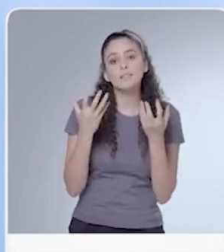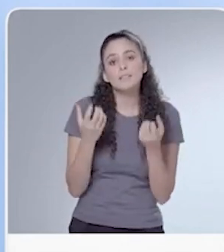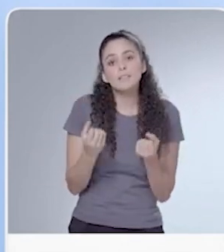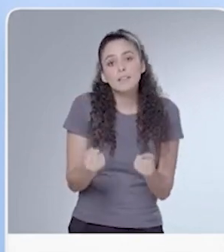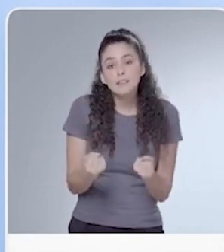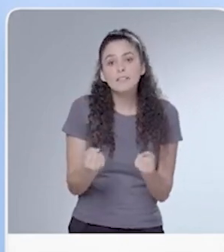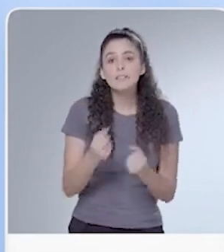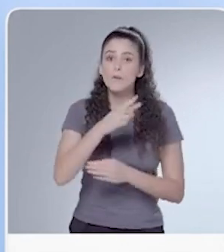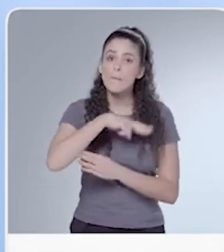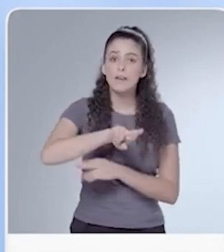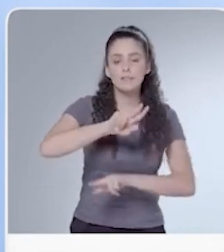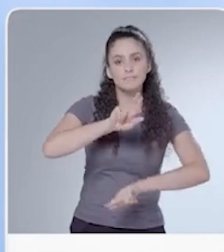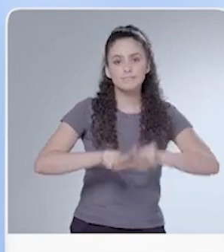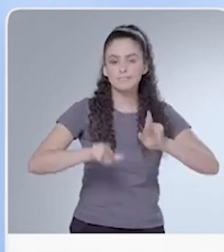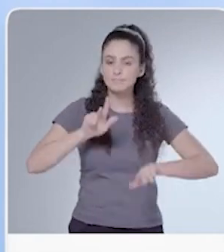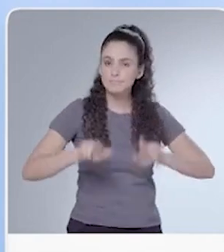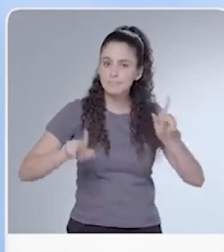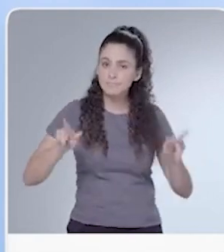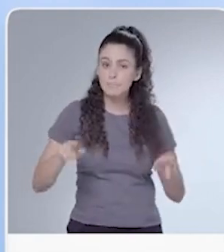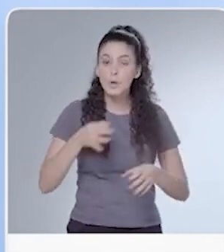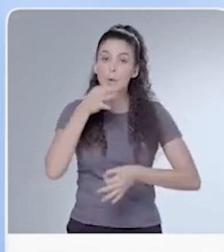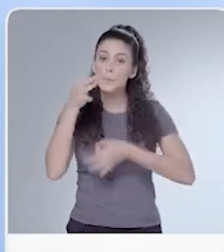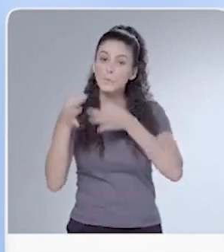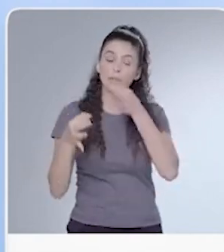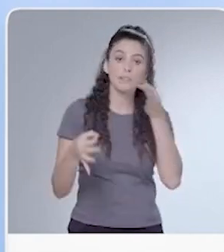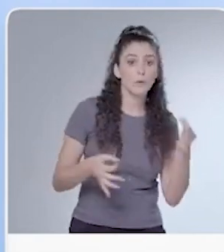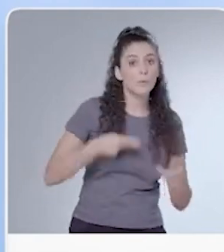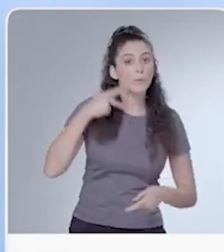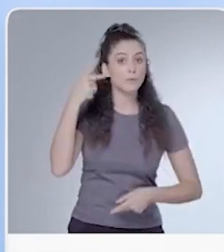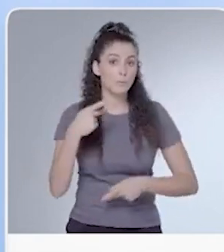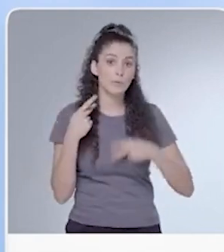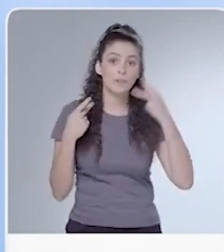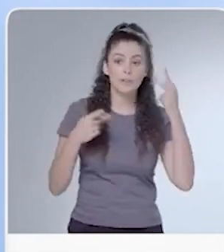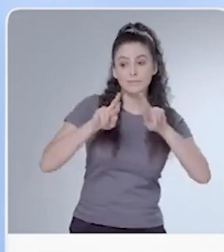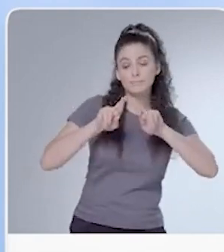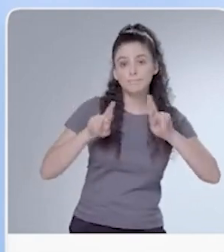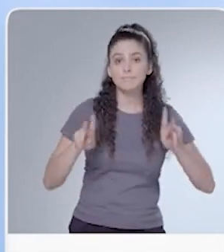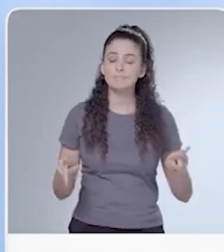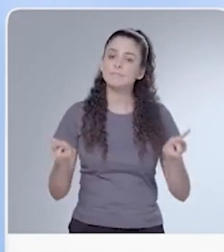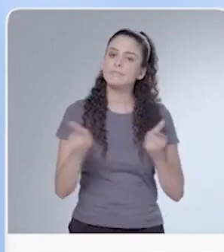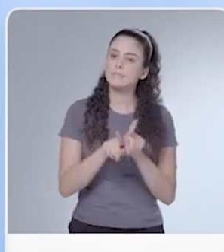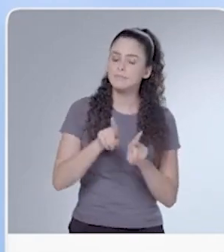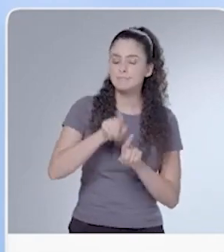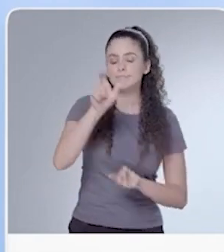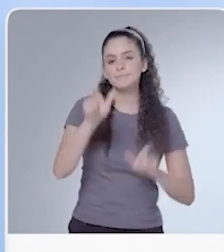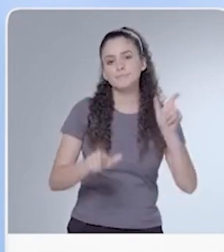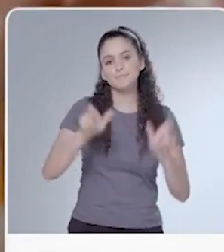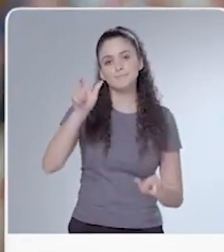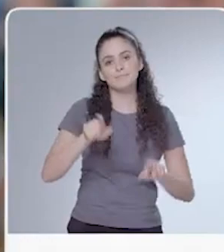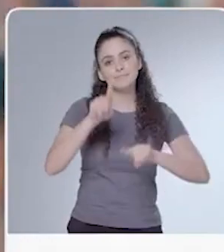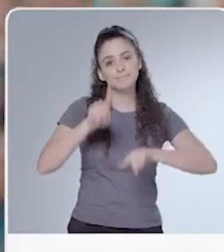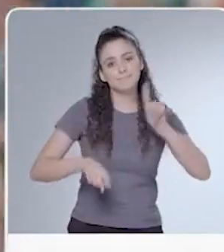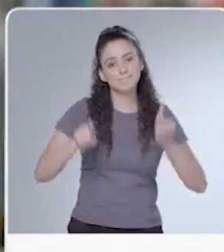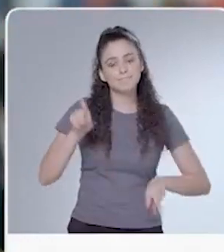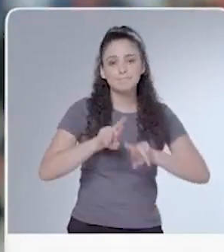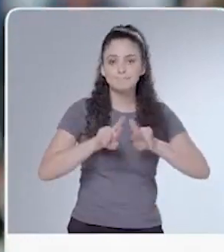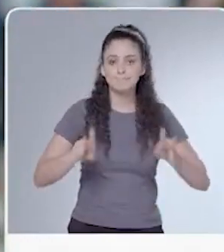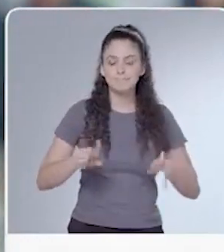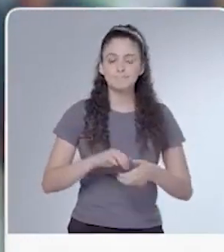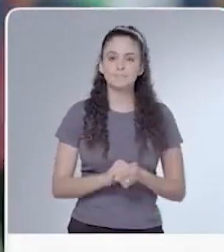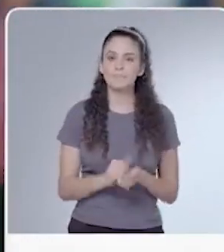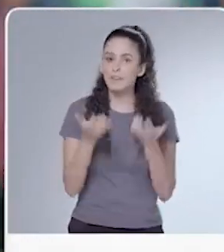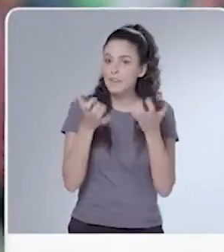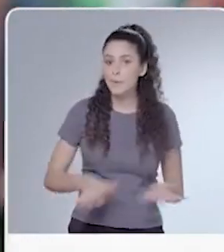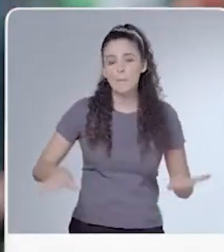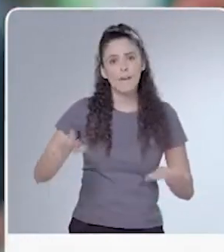Entre religiões diferentes, entre opiniões políticas diferentes e entre pessoas diferentes. Eu não quero um país